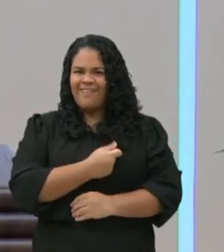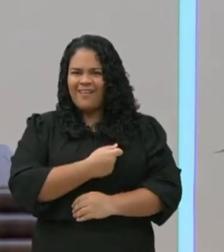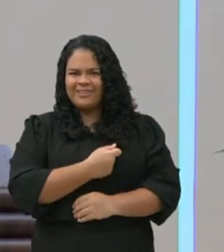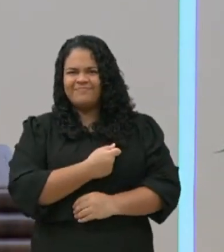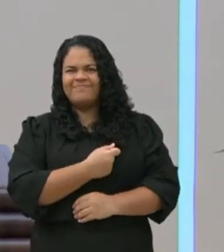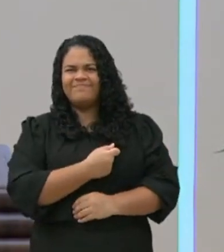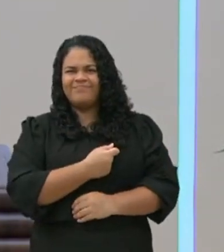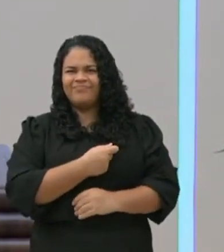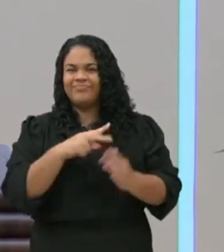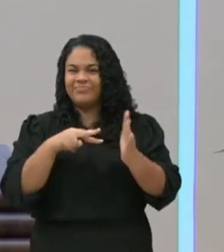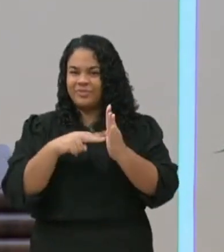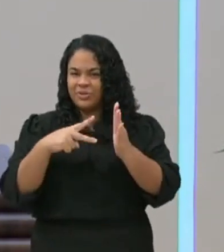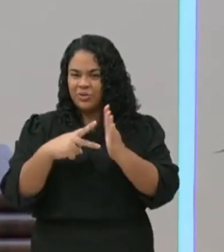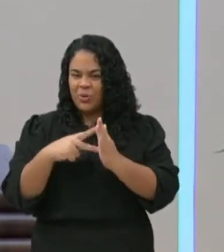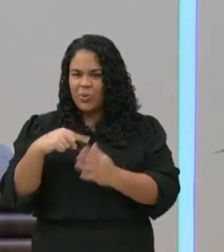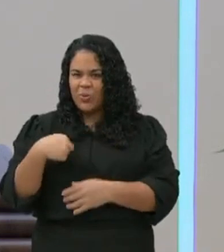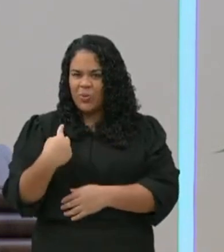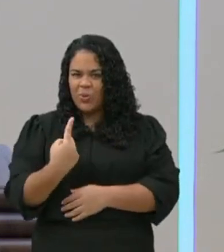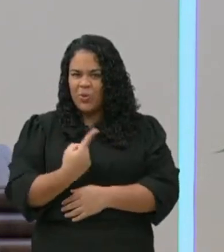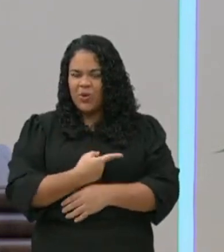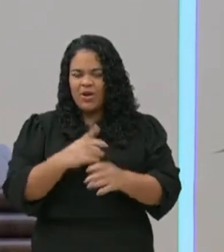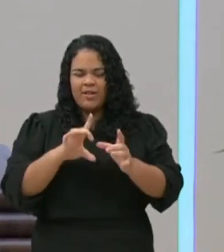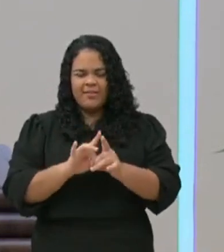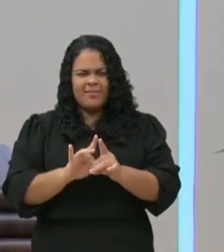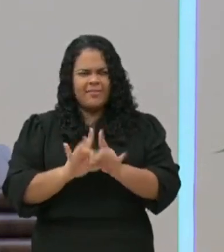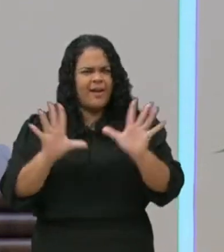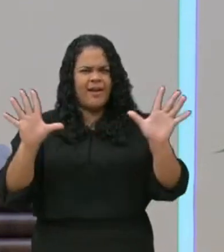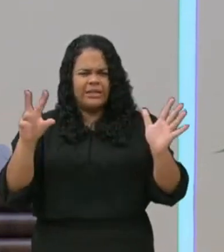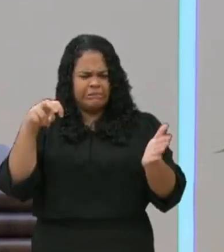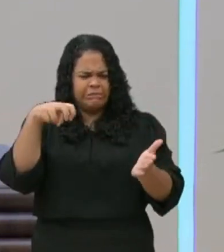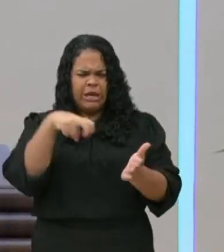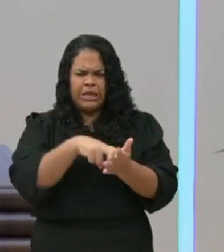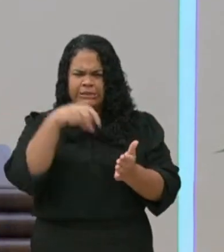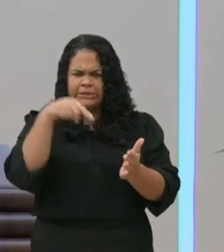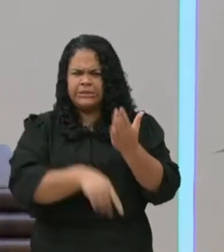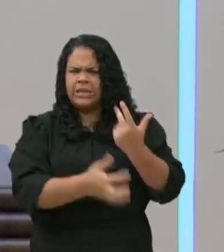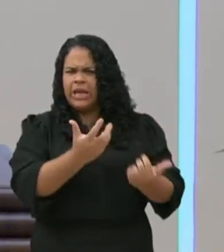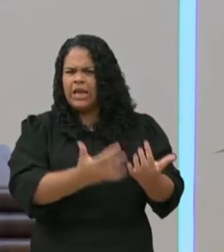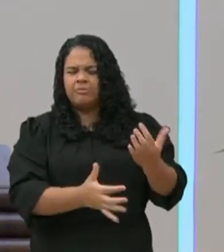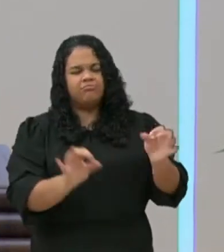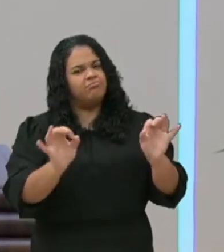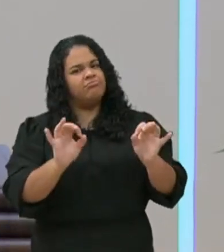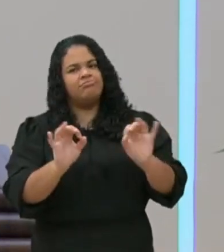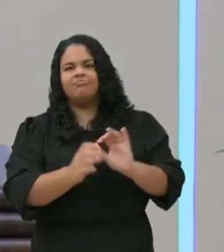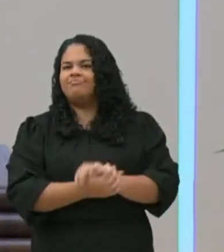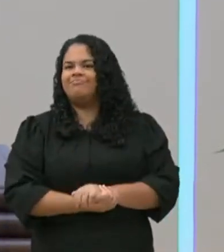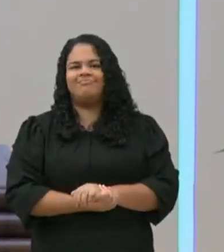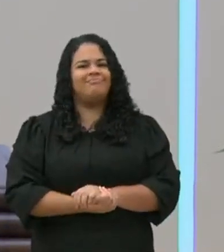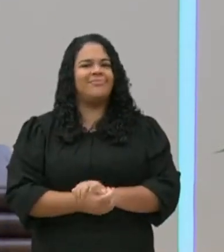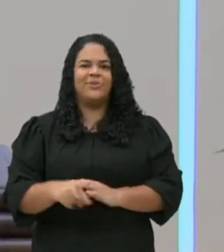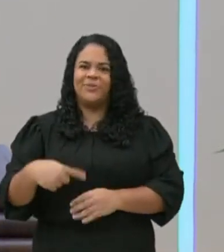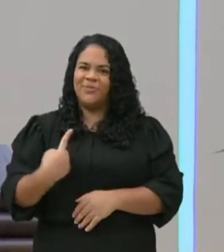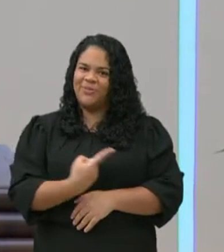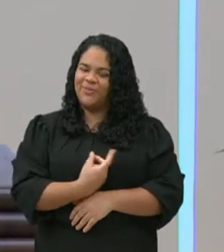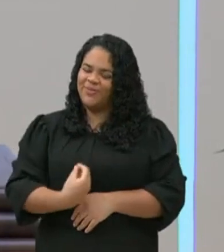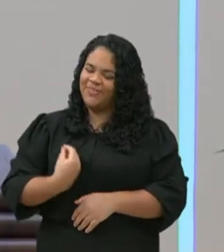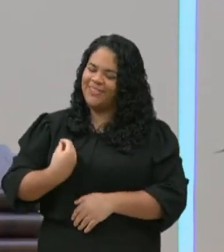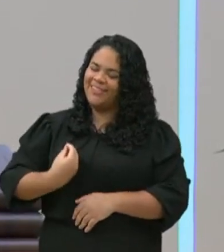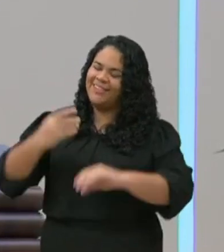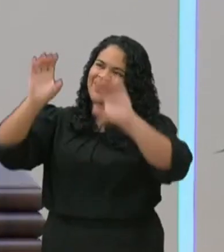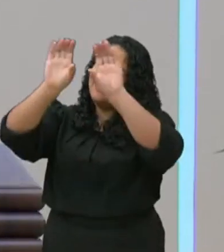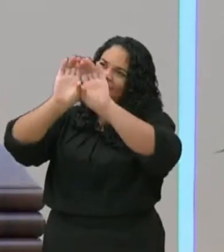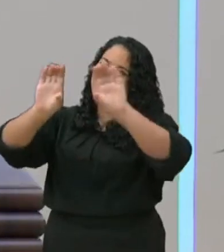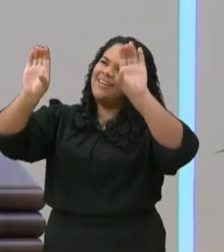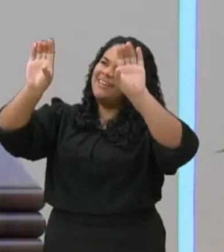A salvação, vou repetir, é o livramento de Deus, de um homem viver em um inferno